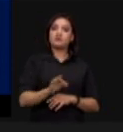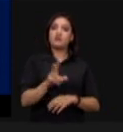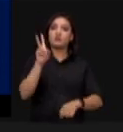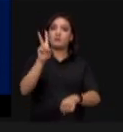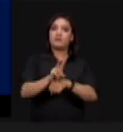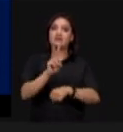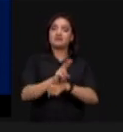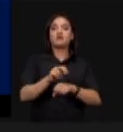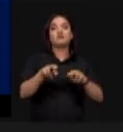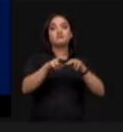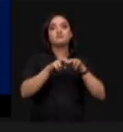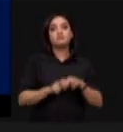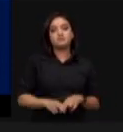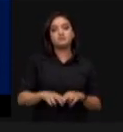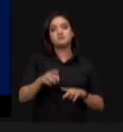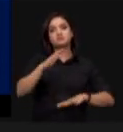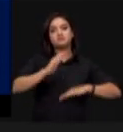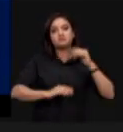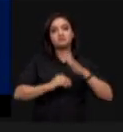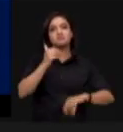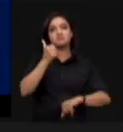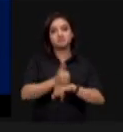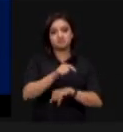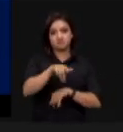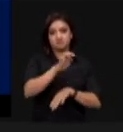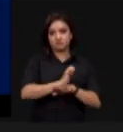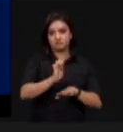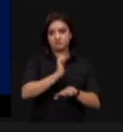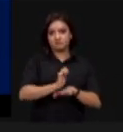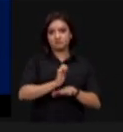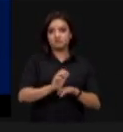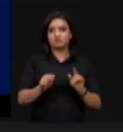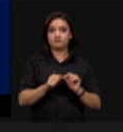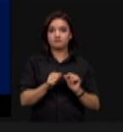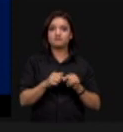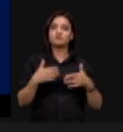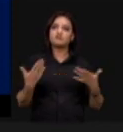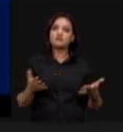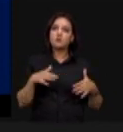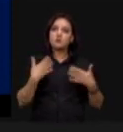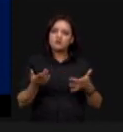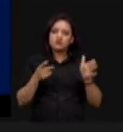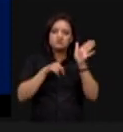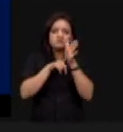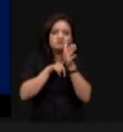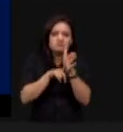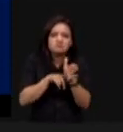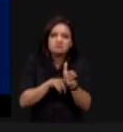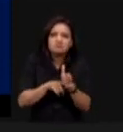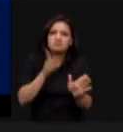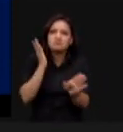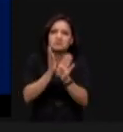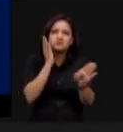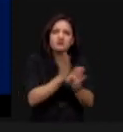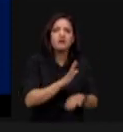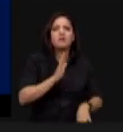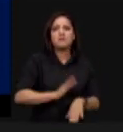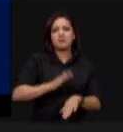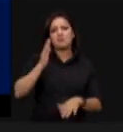pelos produtores rurais daquele estado. E eu tenho certeza que, à medida que for sendo checado esses dados, cada vez mais